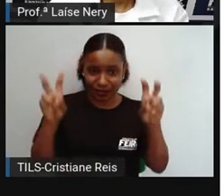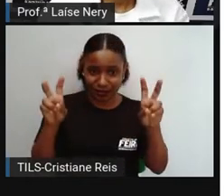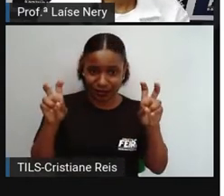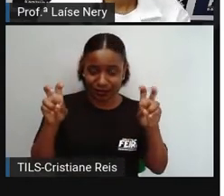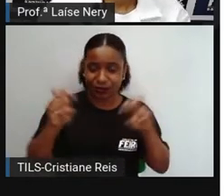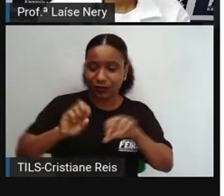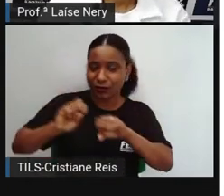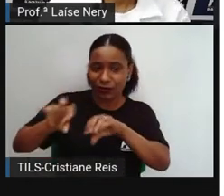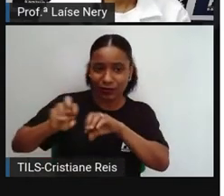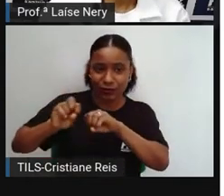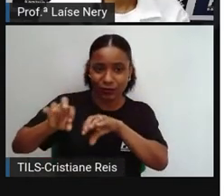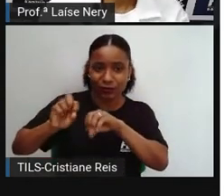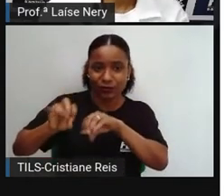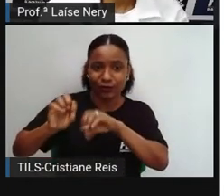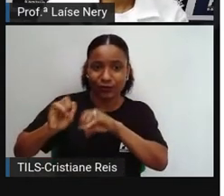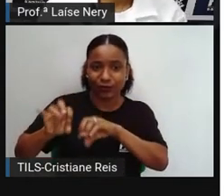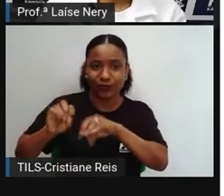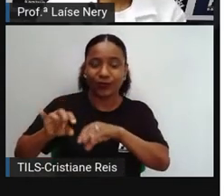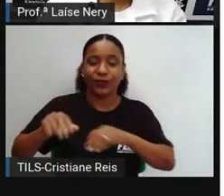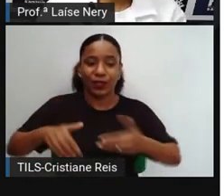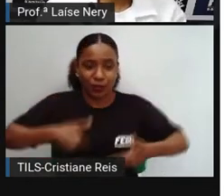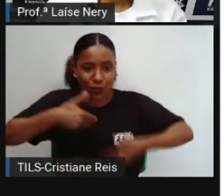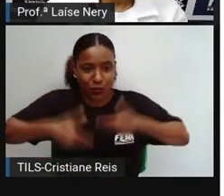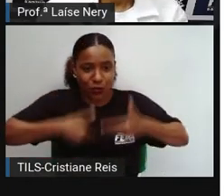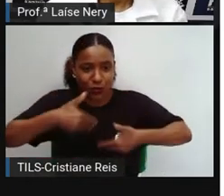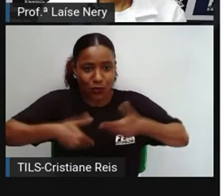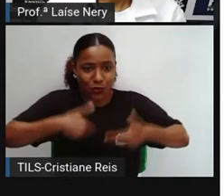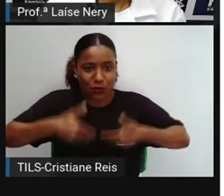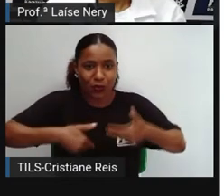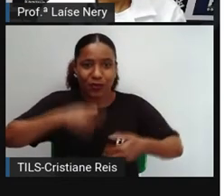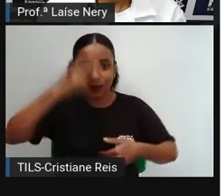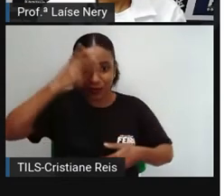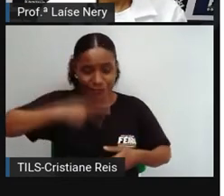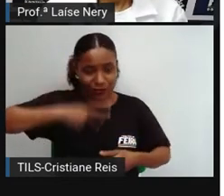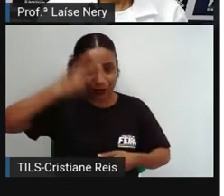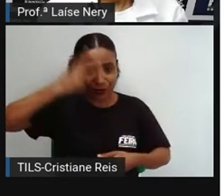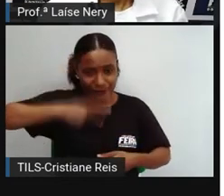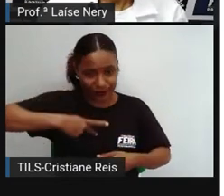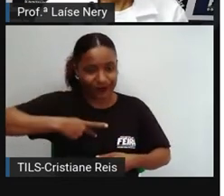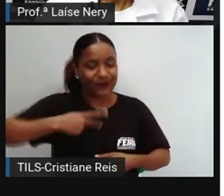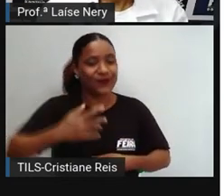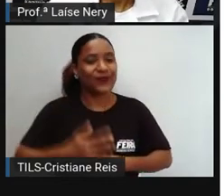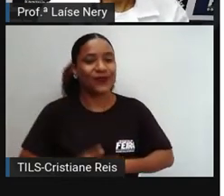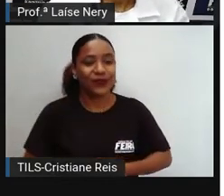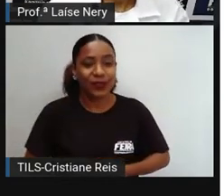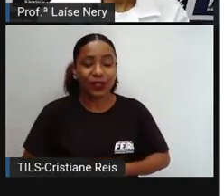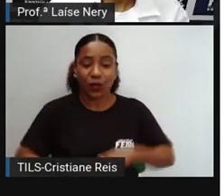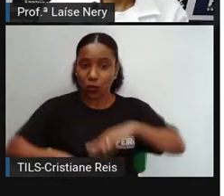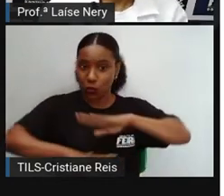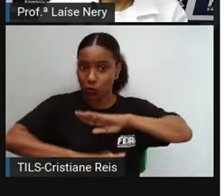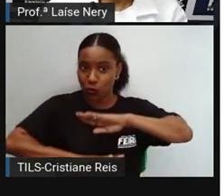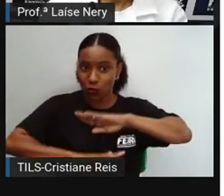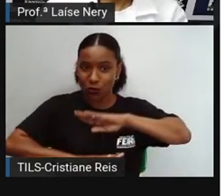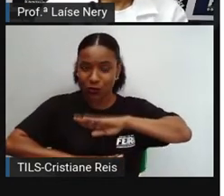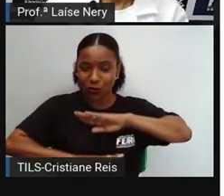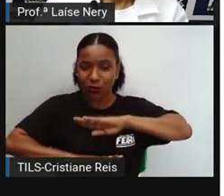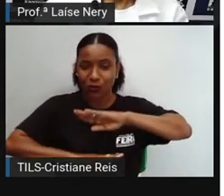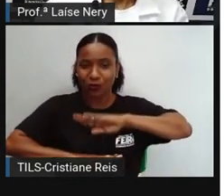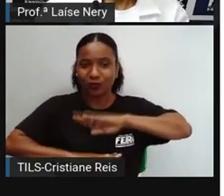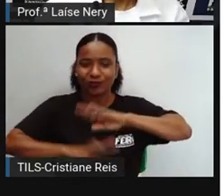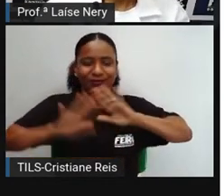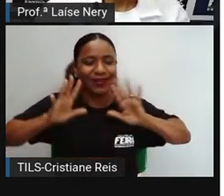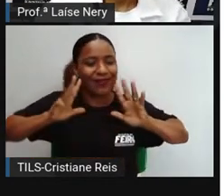desse assunto de autocuidado. E aí, nós estamos fazendo com que o nosso corpo esteja